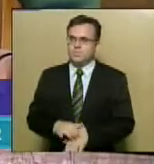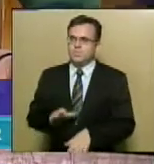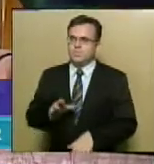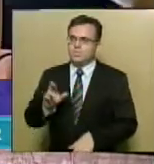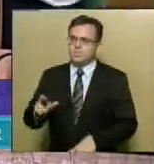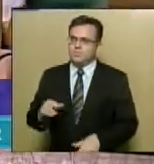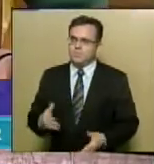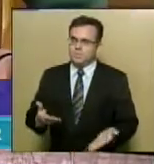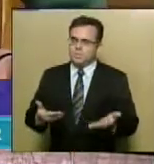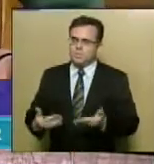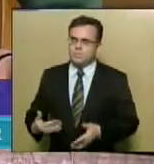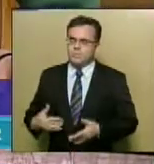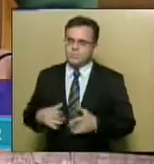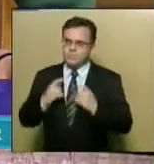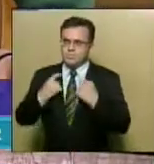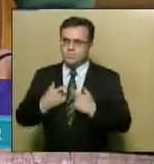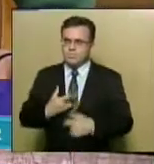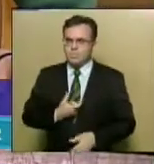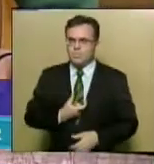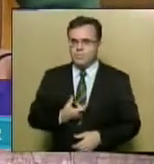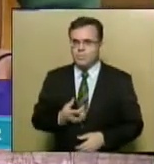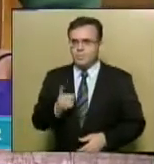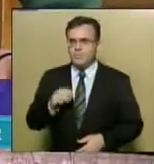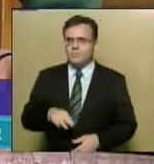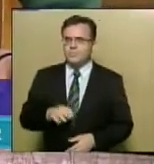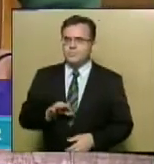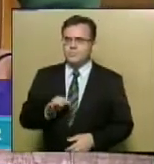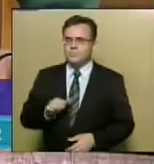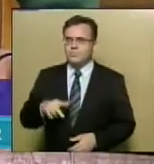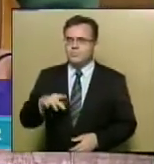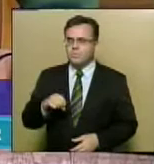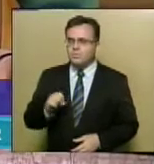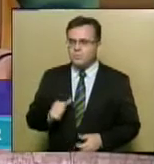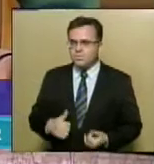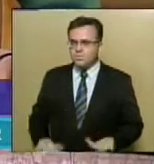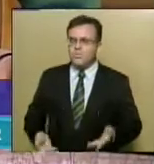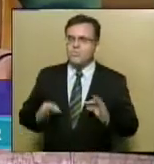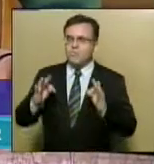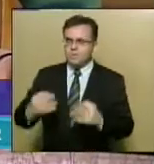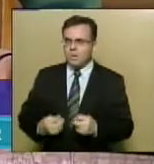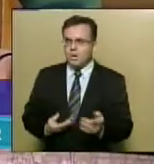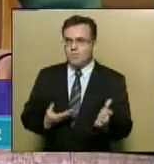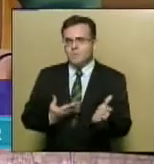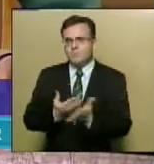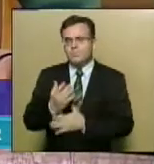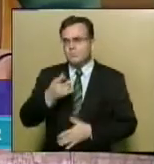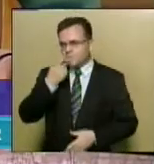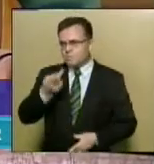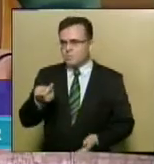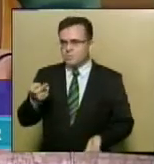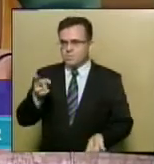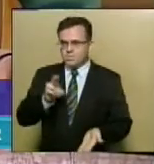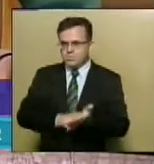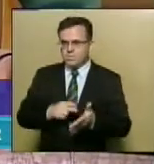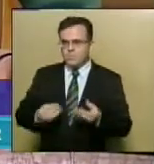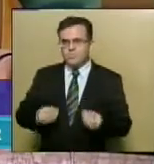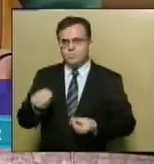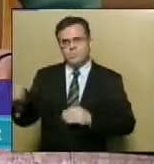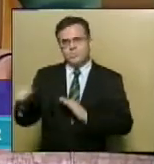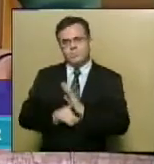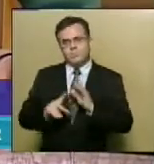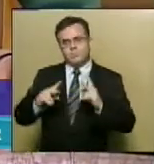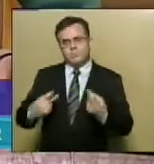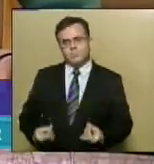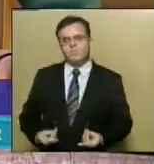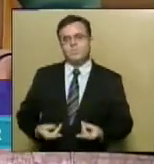honra de receber a medalha de honra ao médico D. Tavra, agradeceu também aos demais deputados pela aprovação, e reafirmou que a luta em prol dos direitos humanos deve ser